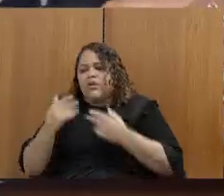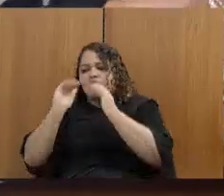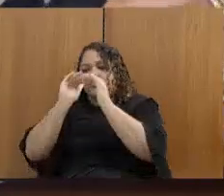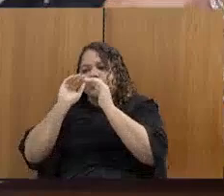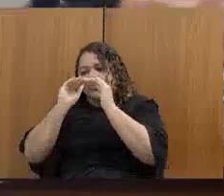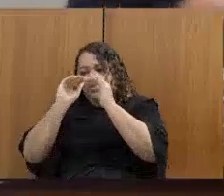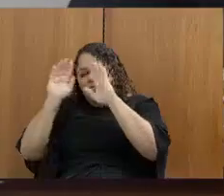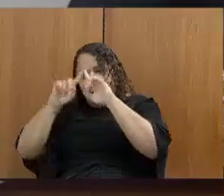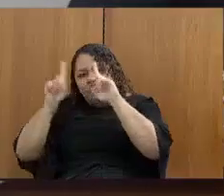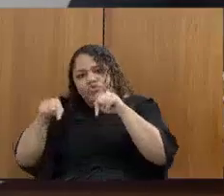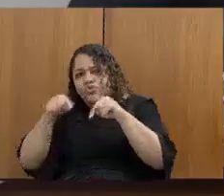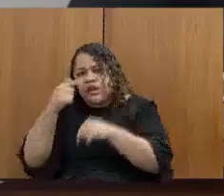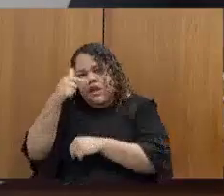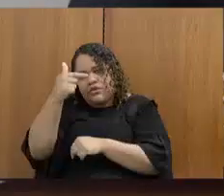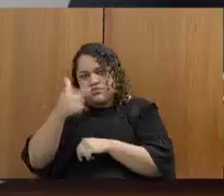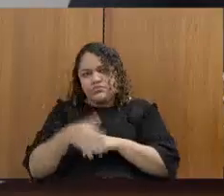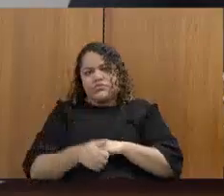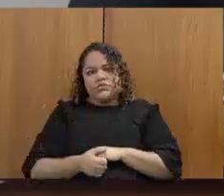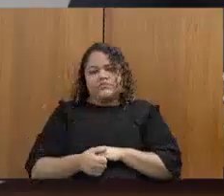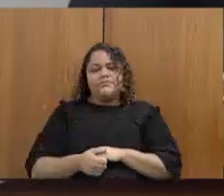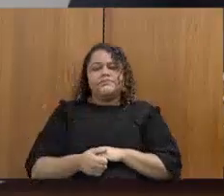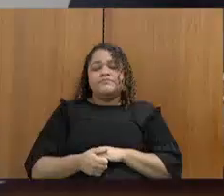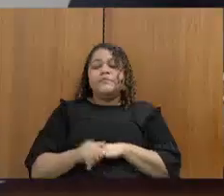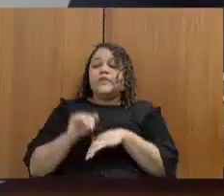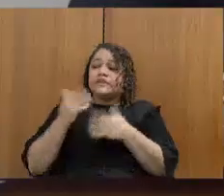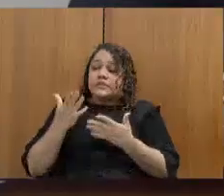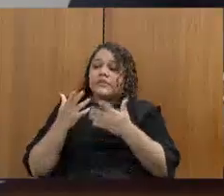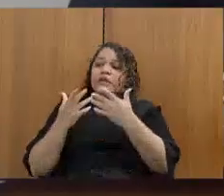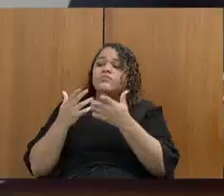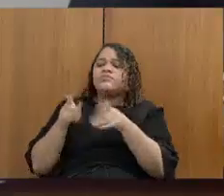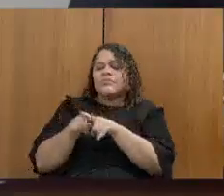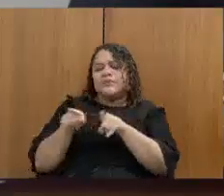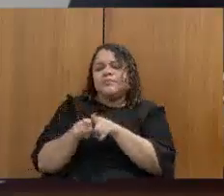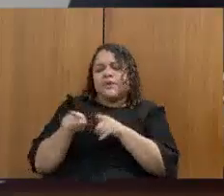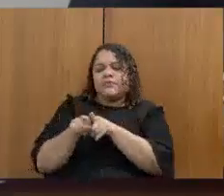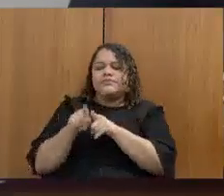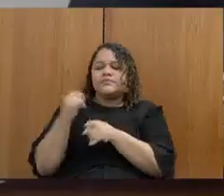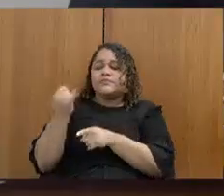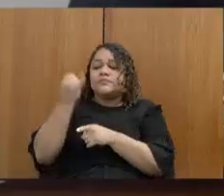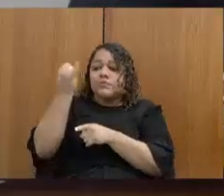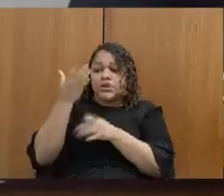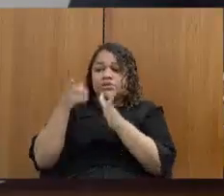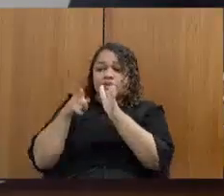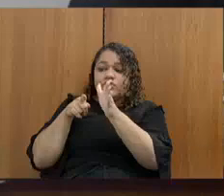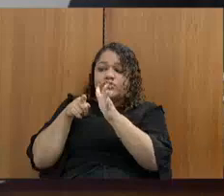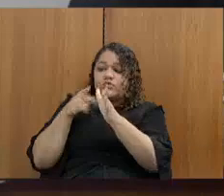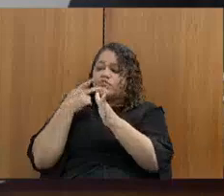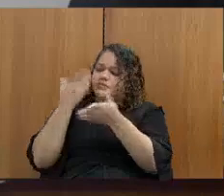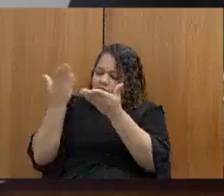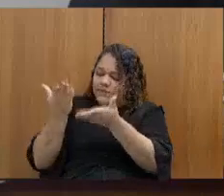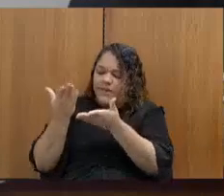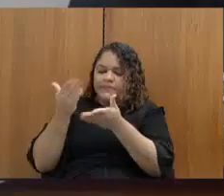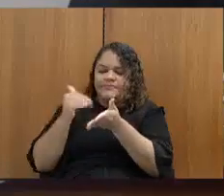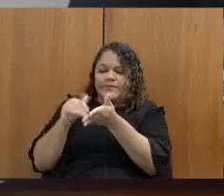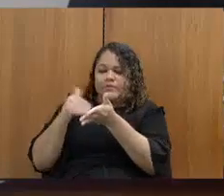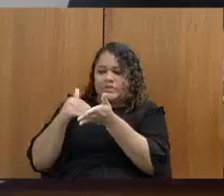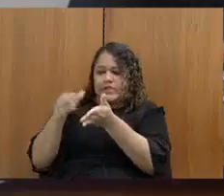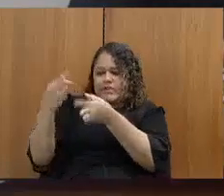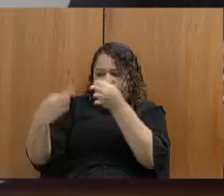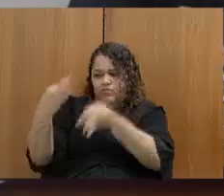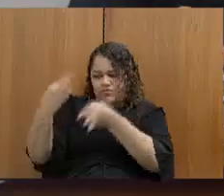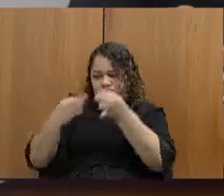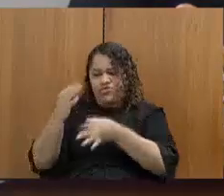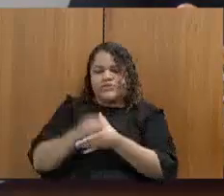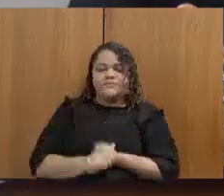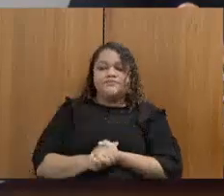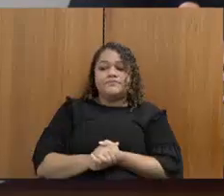secretário, primeiro, eu acho importante também dizer para a secretária de Justiça que hoje o trabalho da